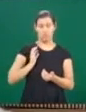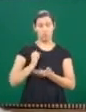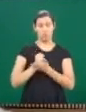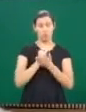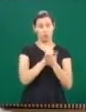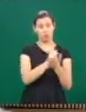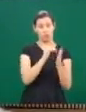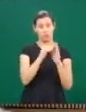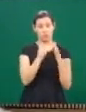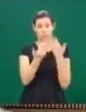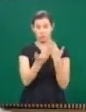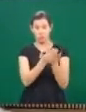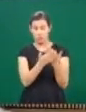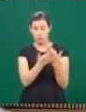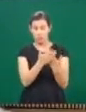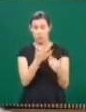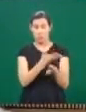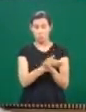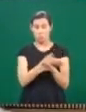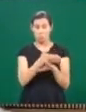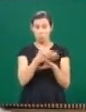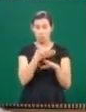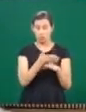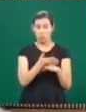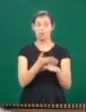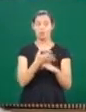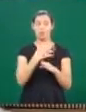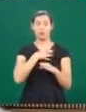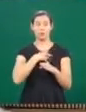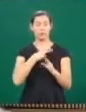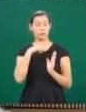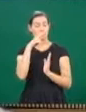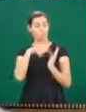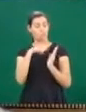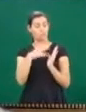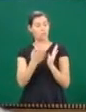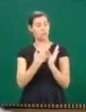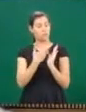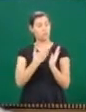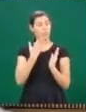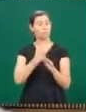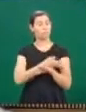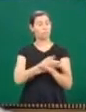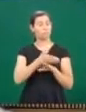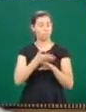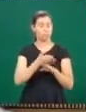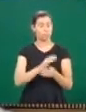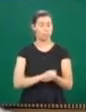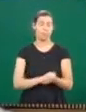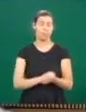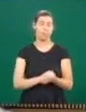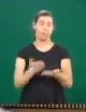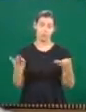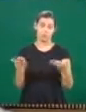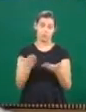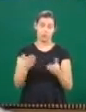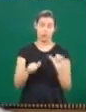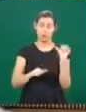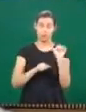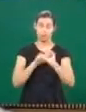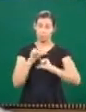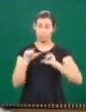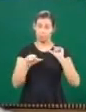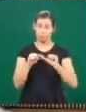A maioria dos escritores também é branca, e a maioria dos leitores também. Agora que isso começa a se